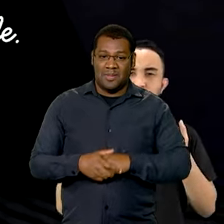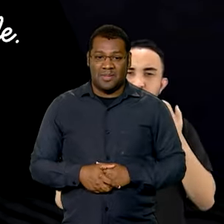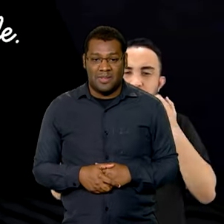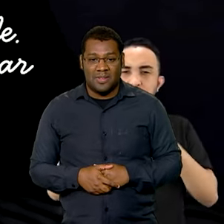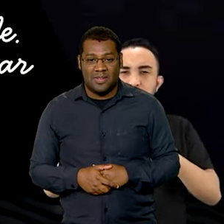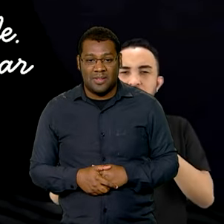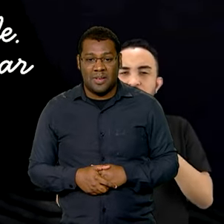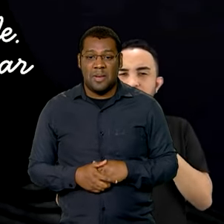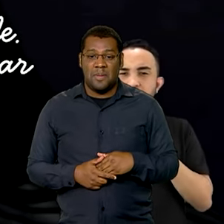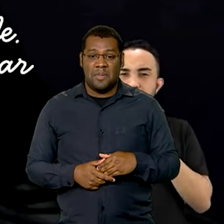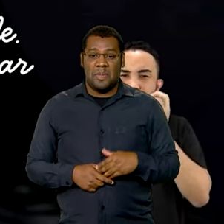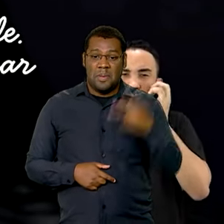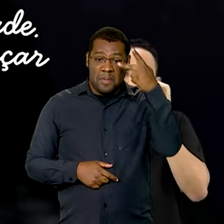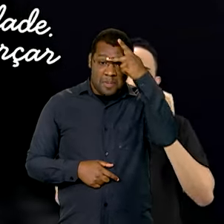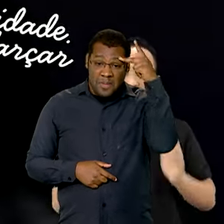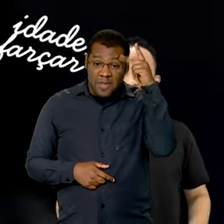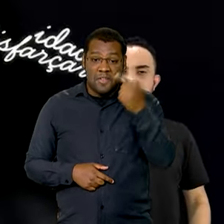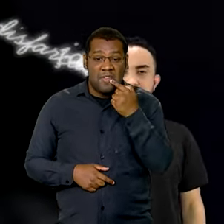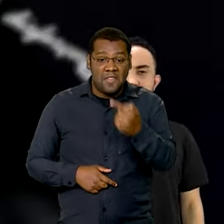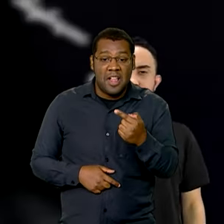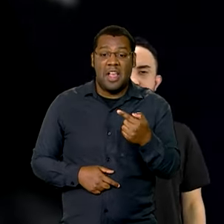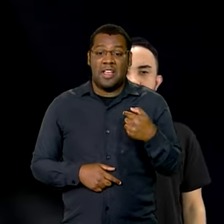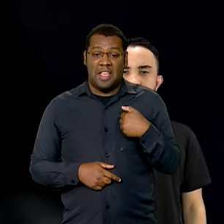fazer um Botox para disfarçar essas ruguinhas.